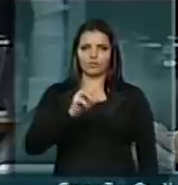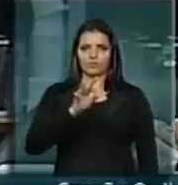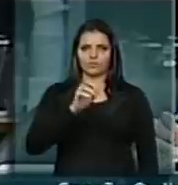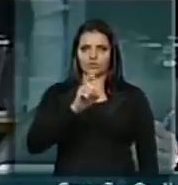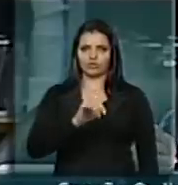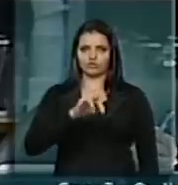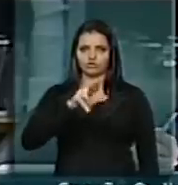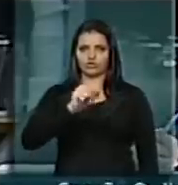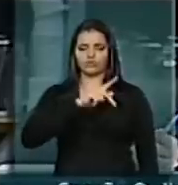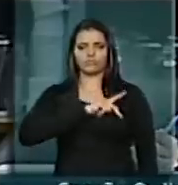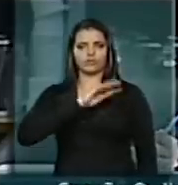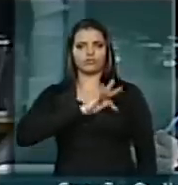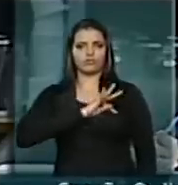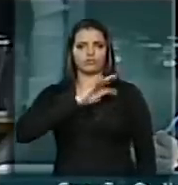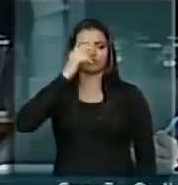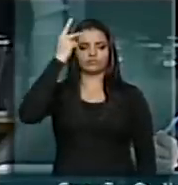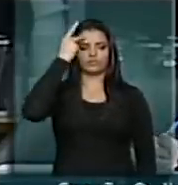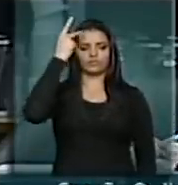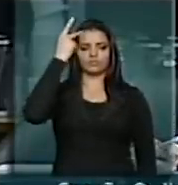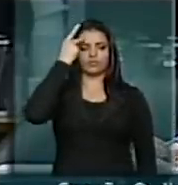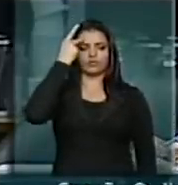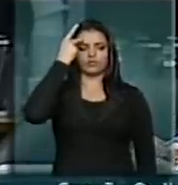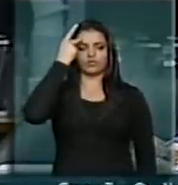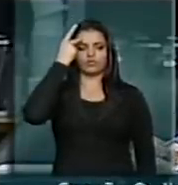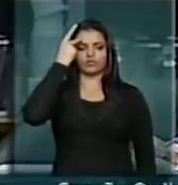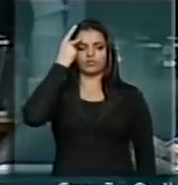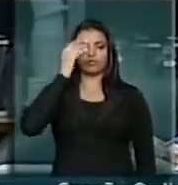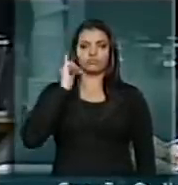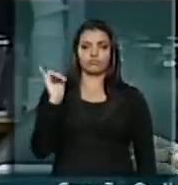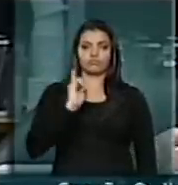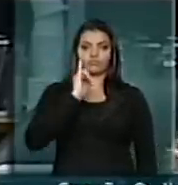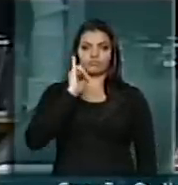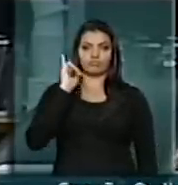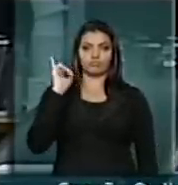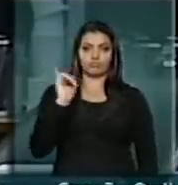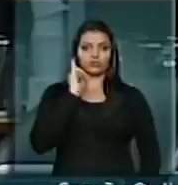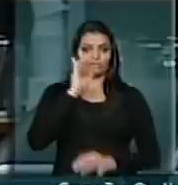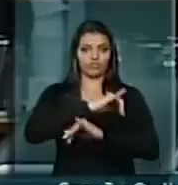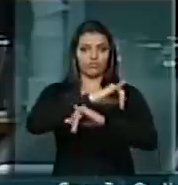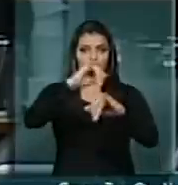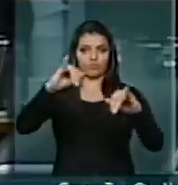O de São Paulo para uma importante comunicação.